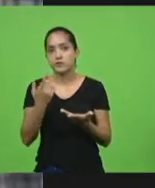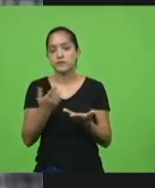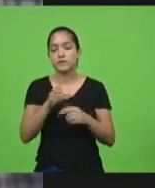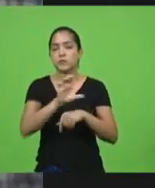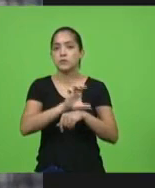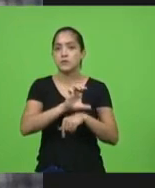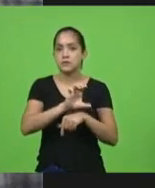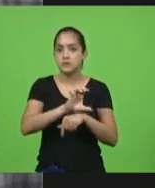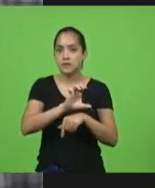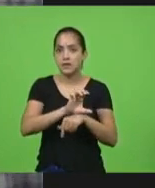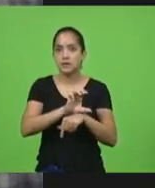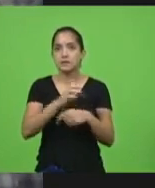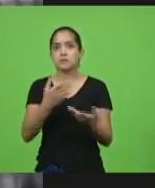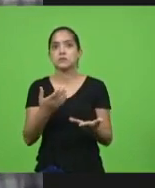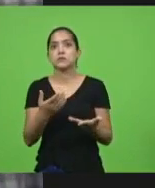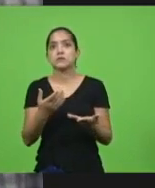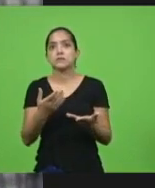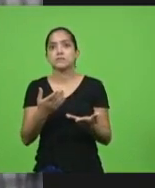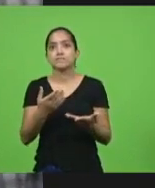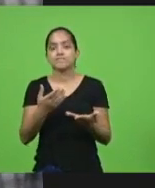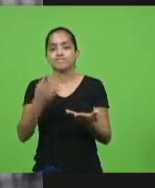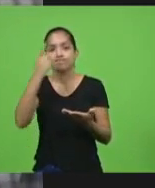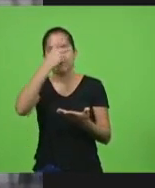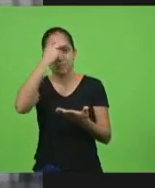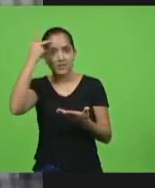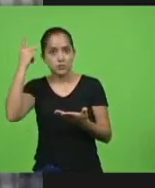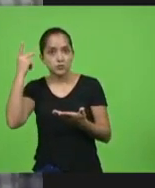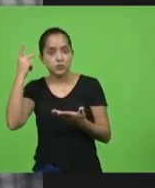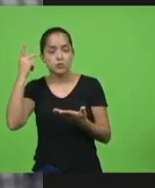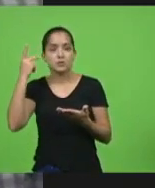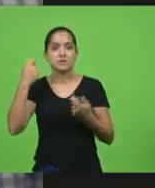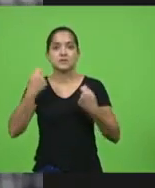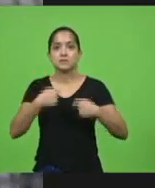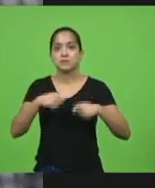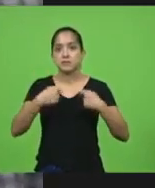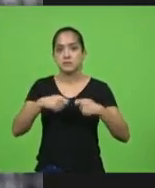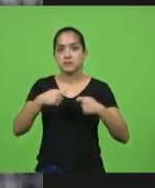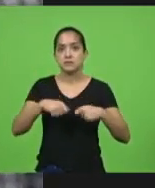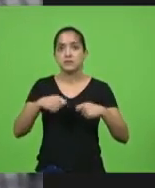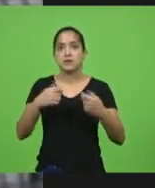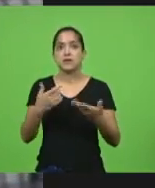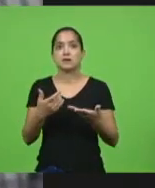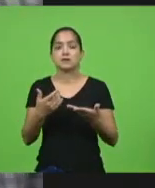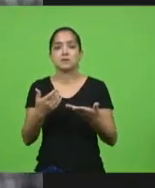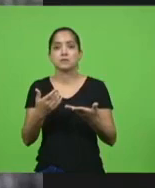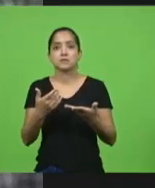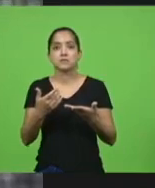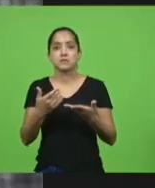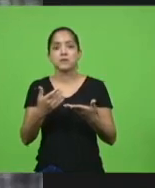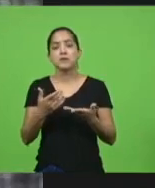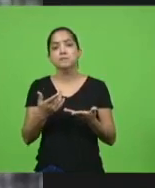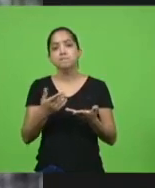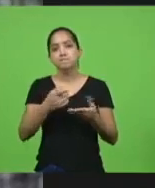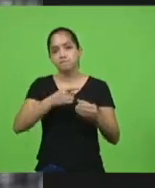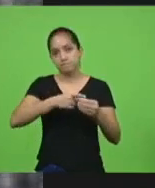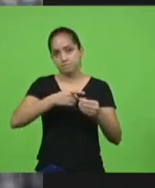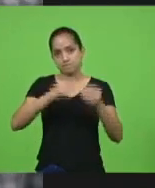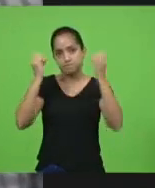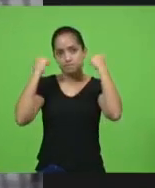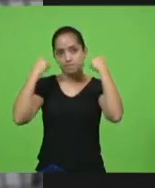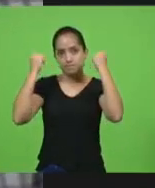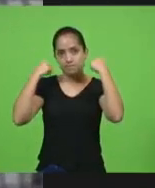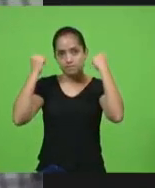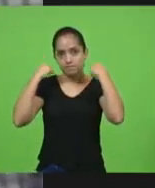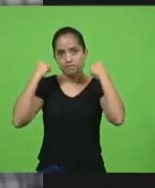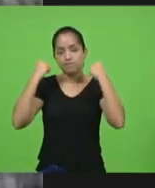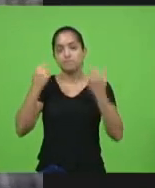mandando gente, como foi o caso daqueles, daquelas vítimas de Chapecó que tiveram que ir ao Espírito